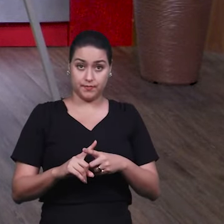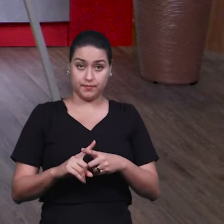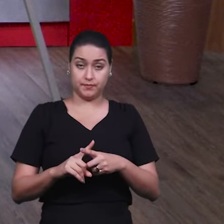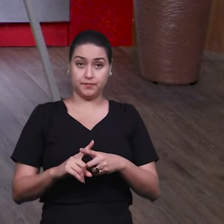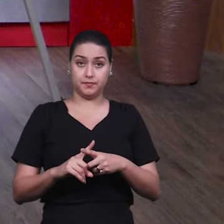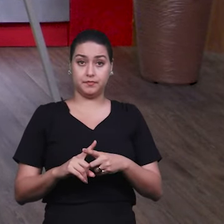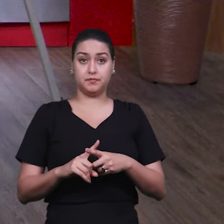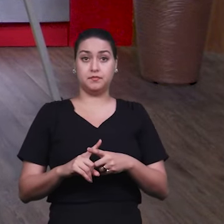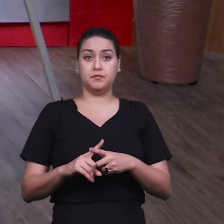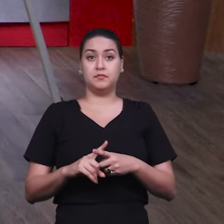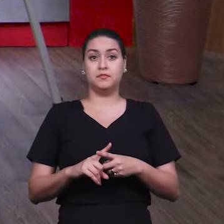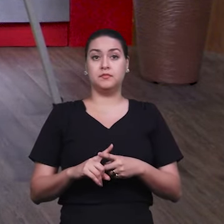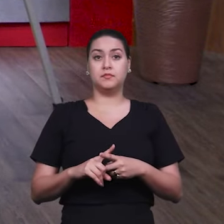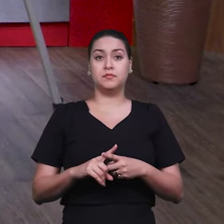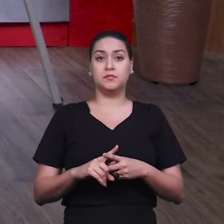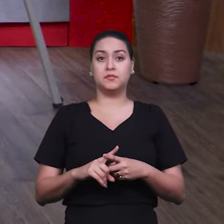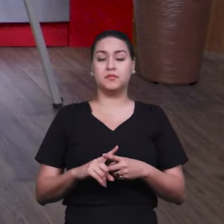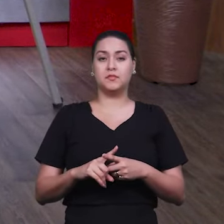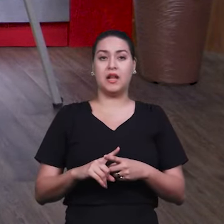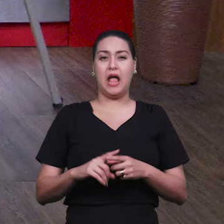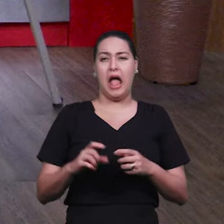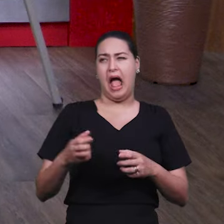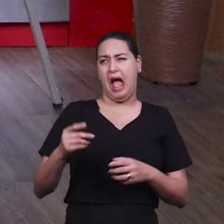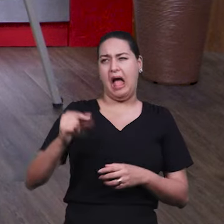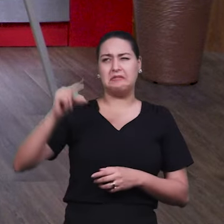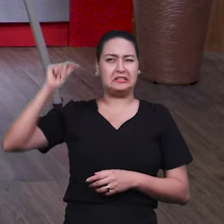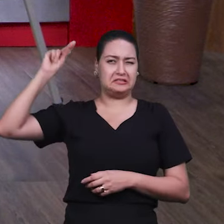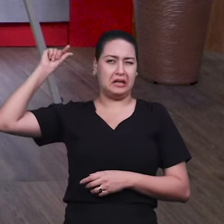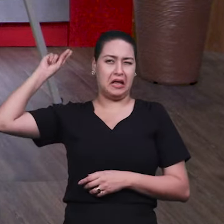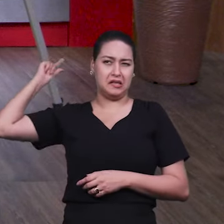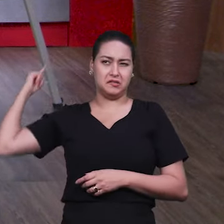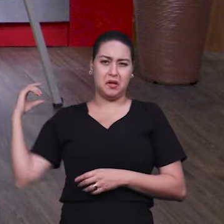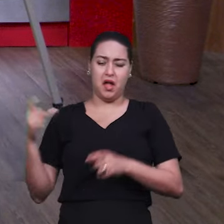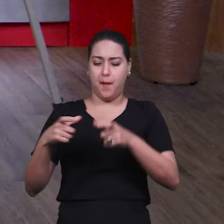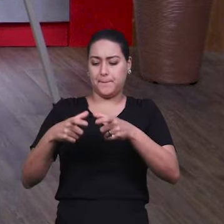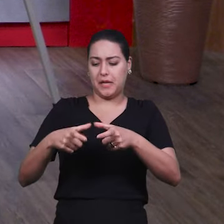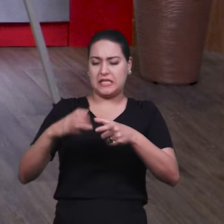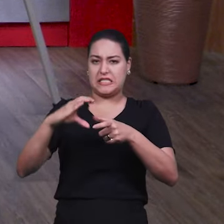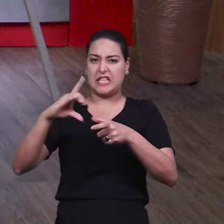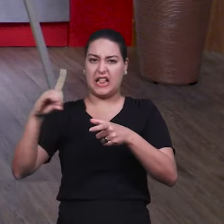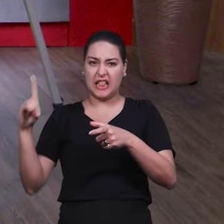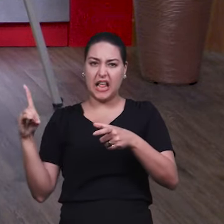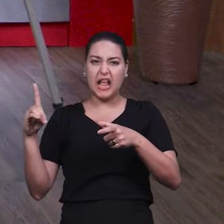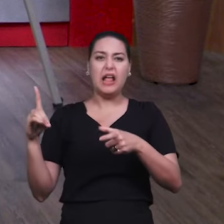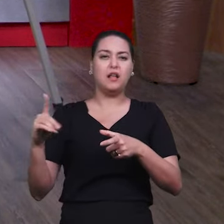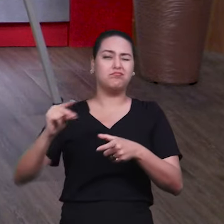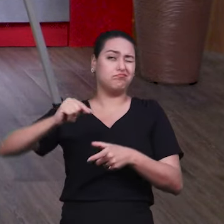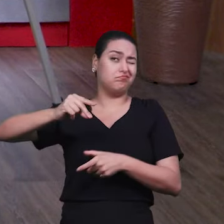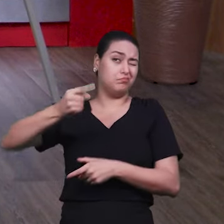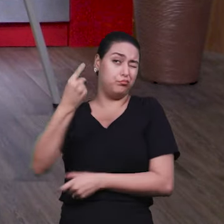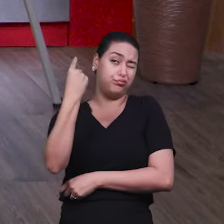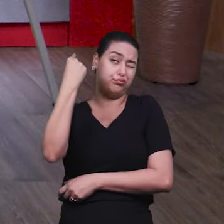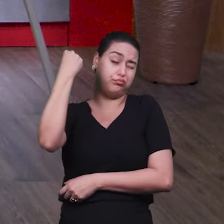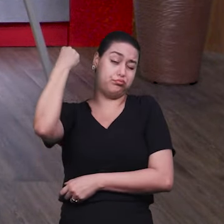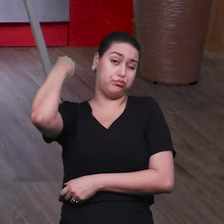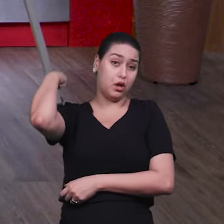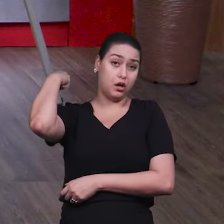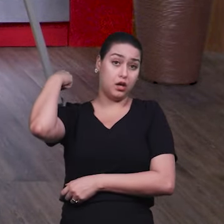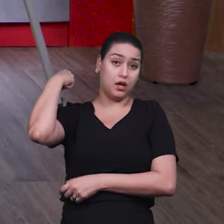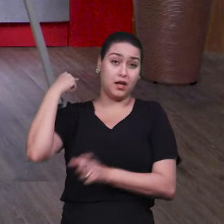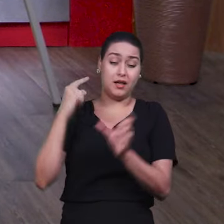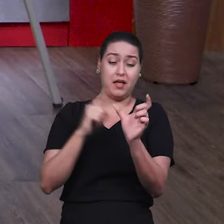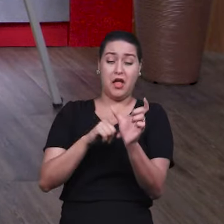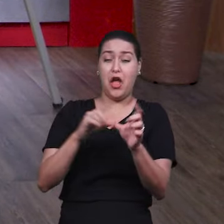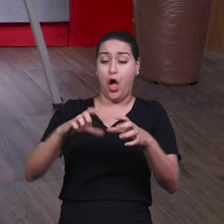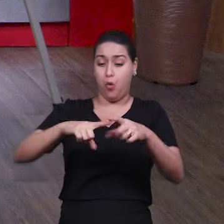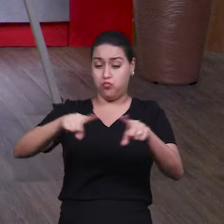atrás, eram gravados por CD, era o mais antigo ainda, tem os discos